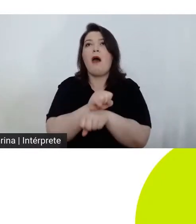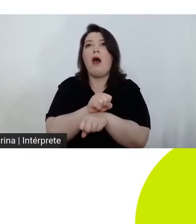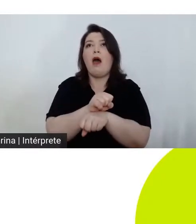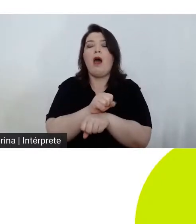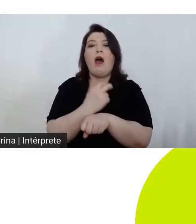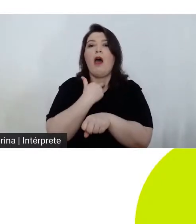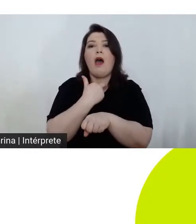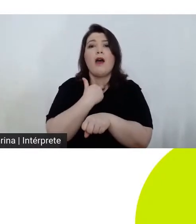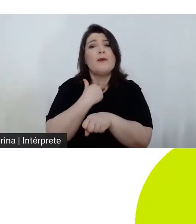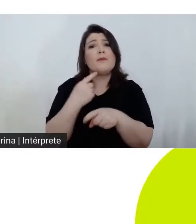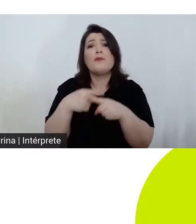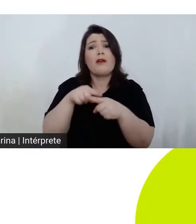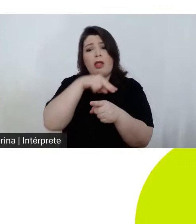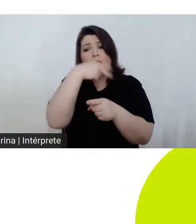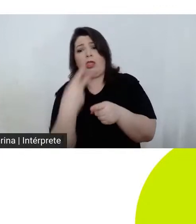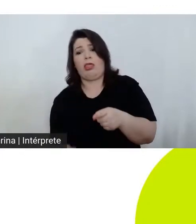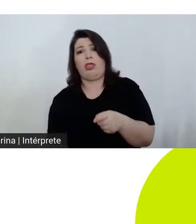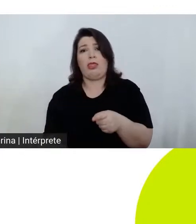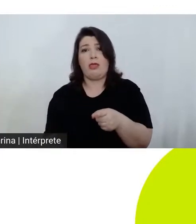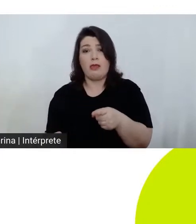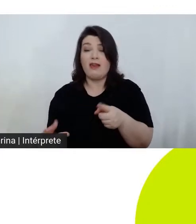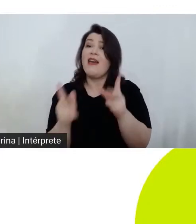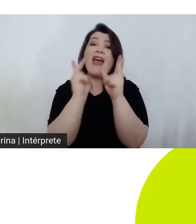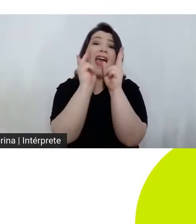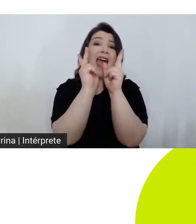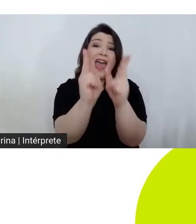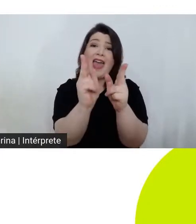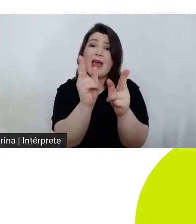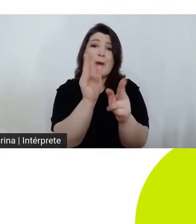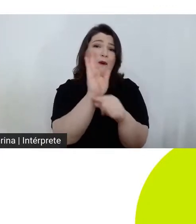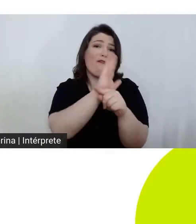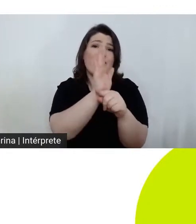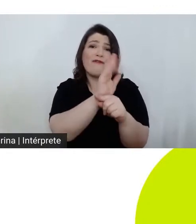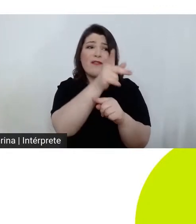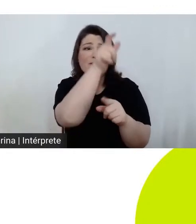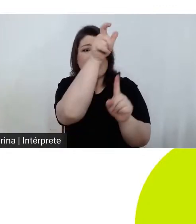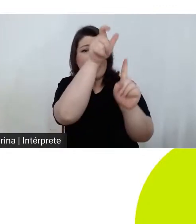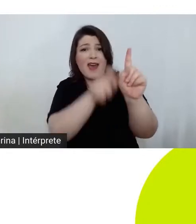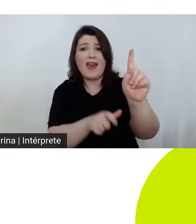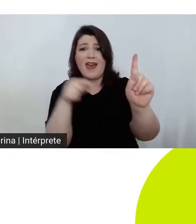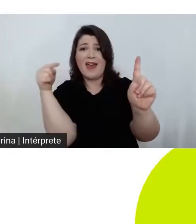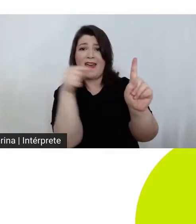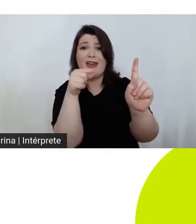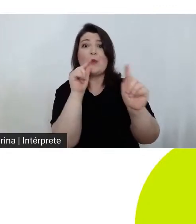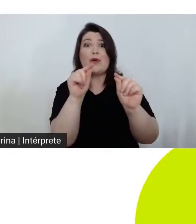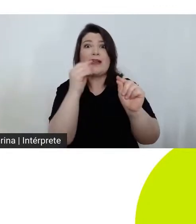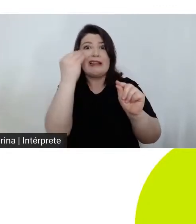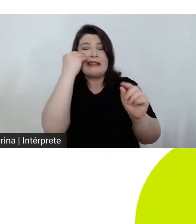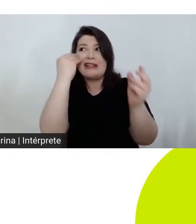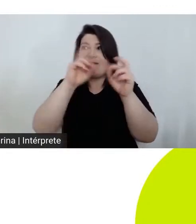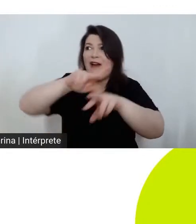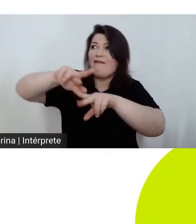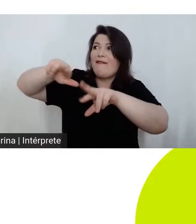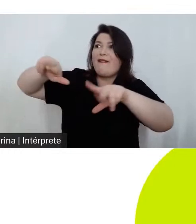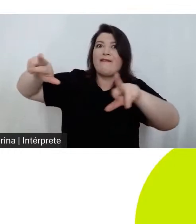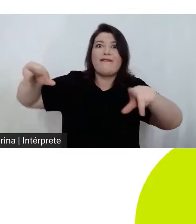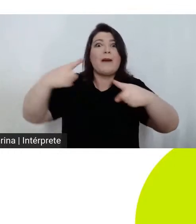ininterrupta, porque se ele parar, todo mundo dele desmorona. Bem, eu vou...